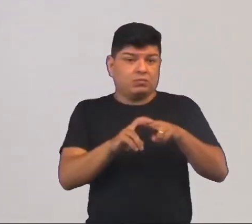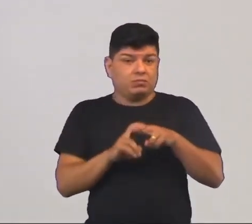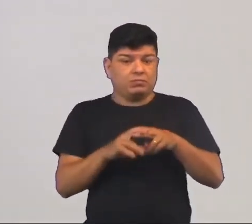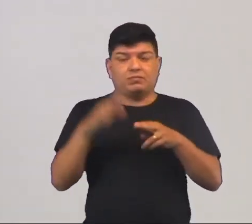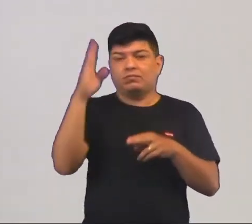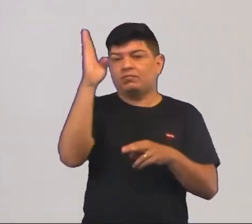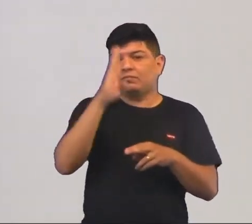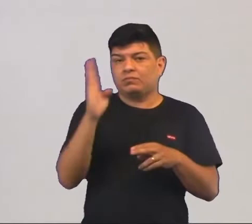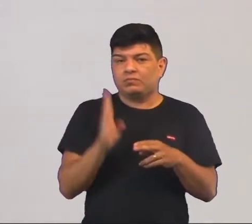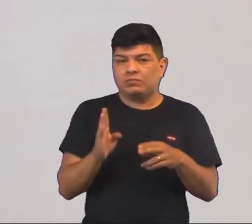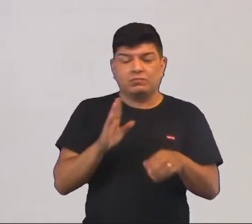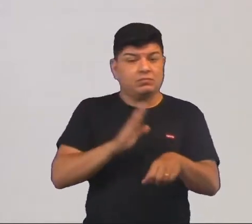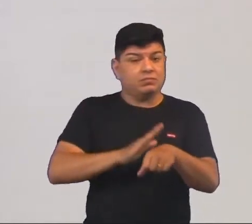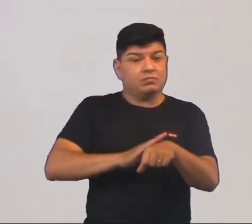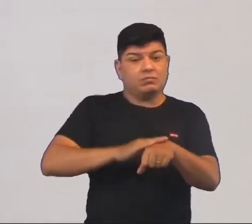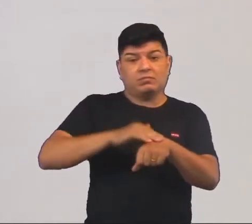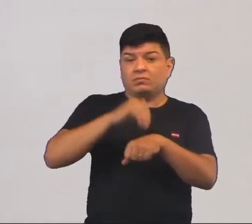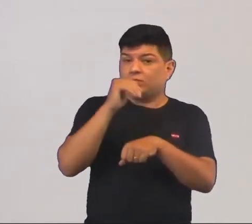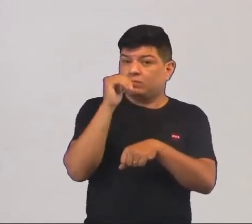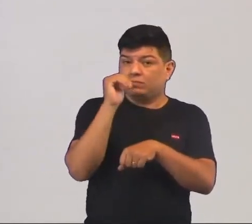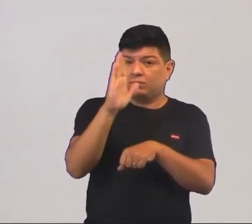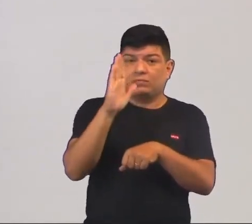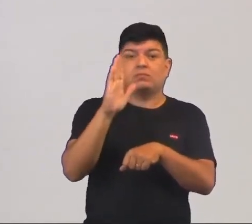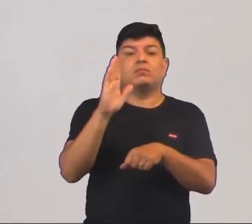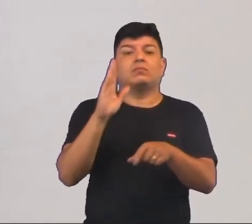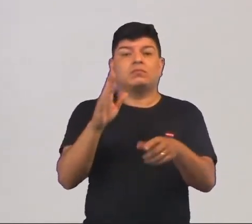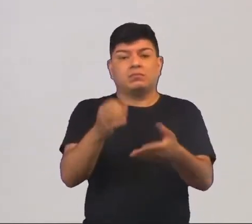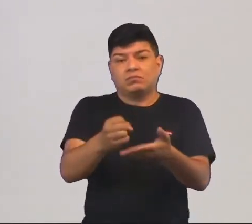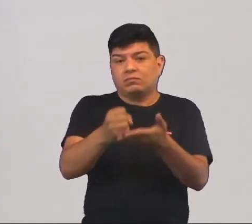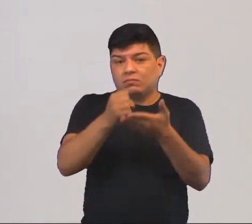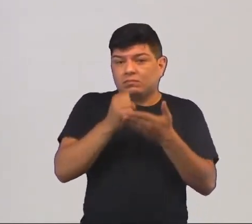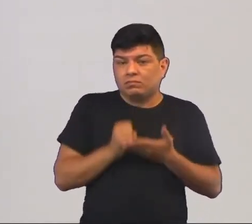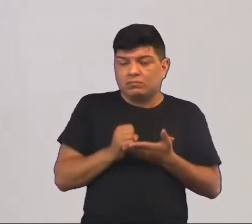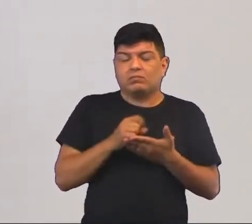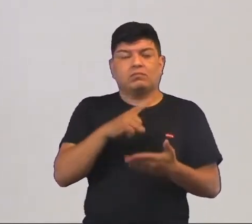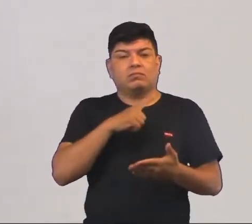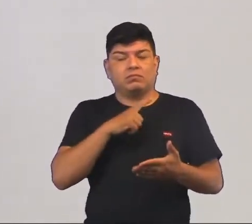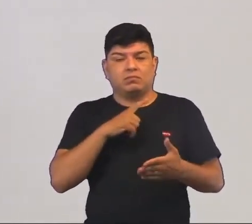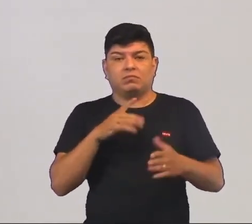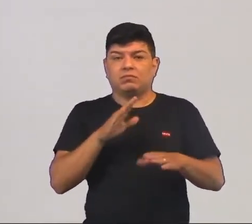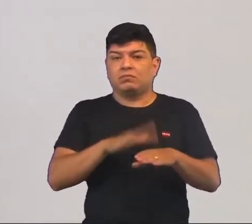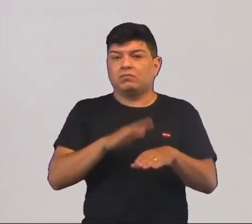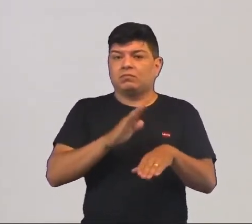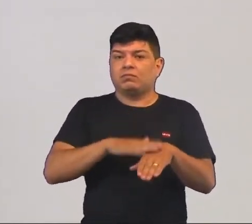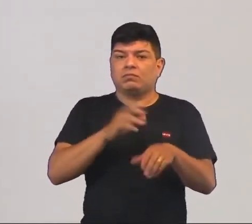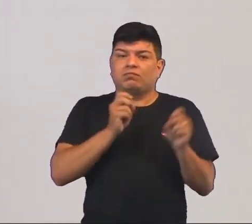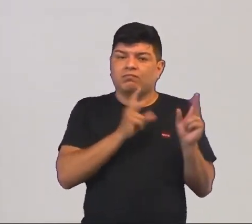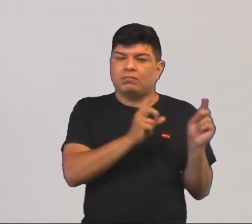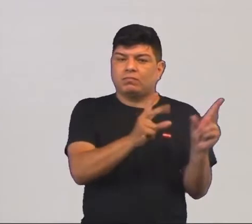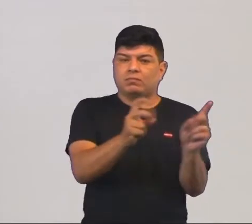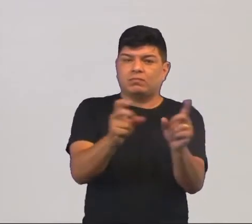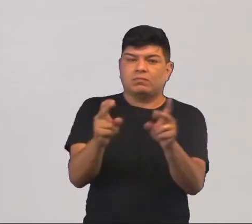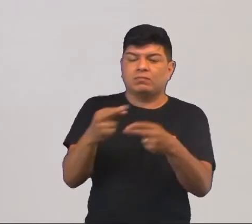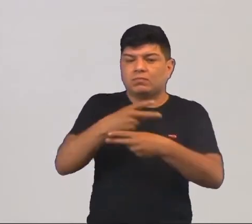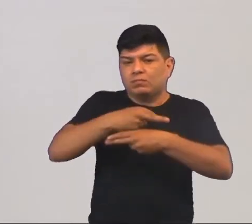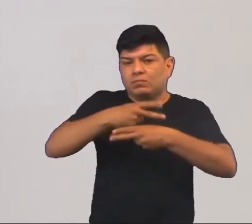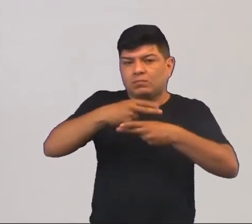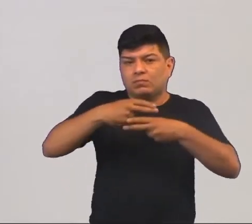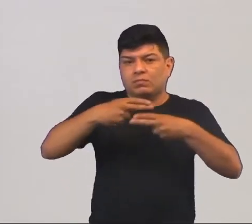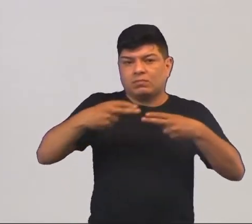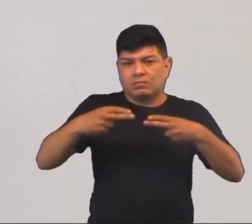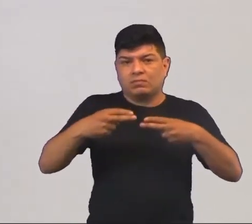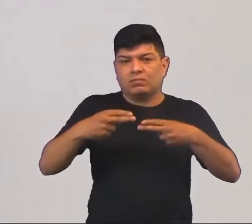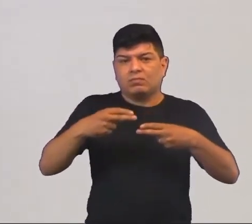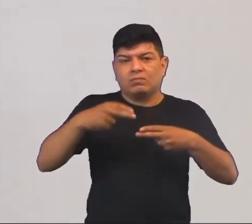que o Brasil é um dos que mais se favorece com esse cenário, sendo os grandes importadores de produtos